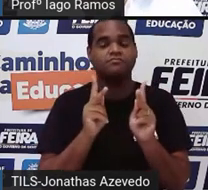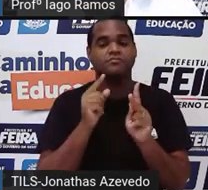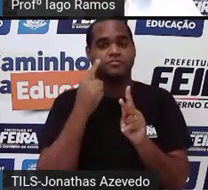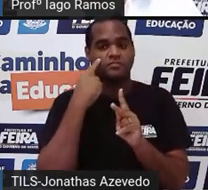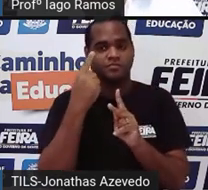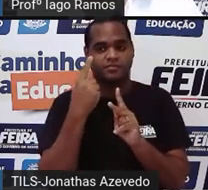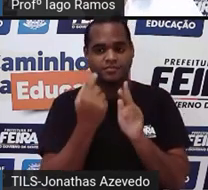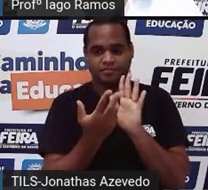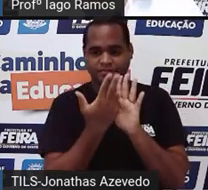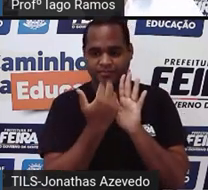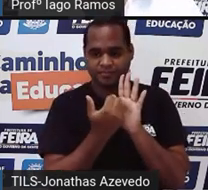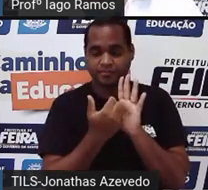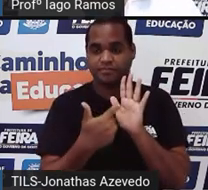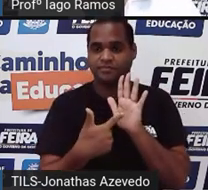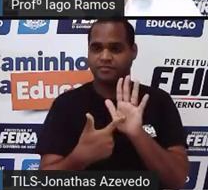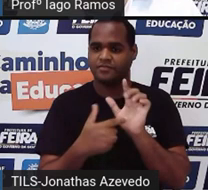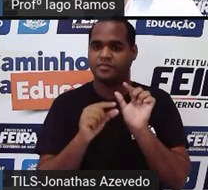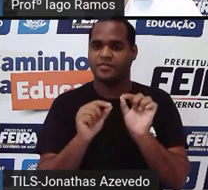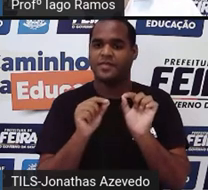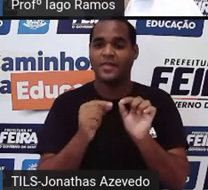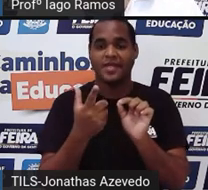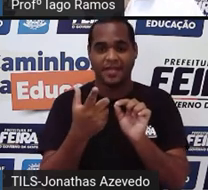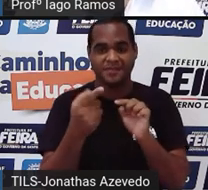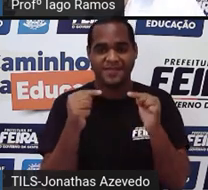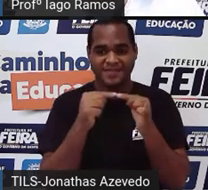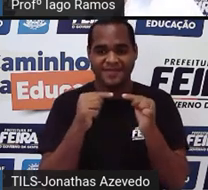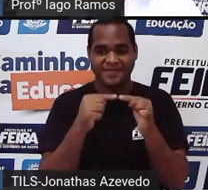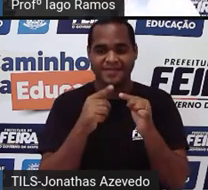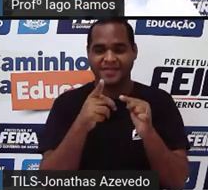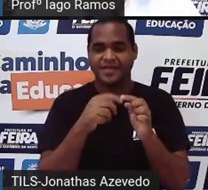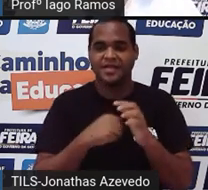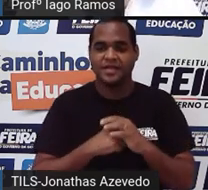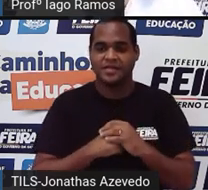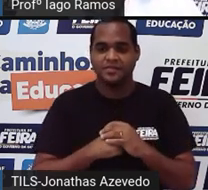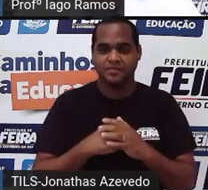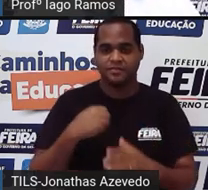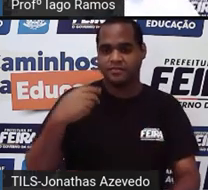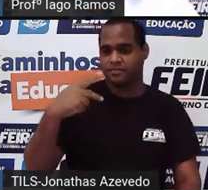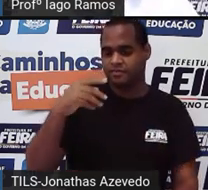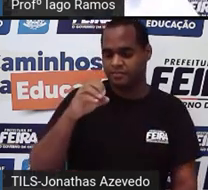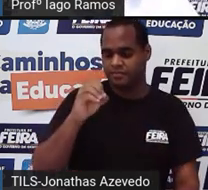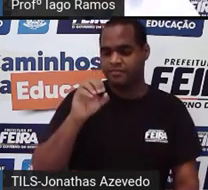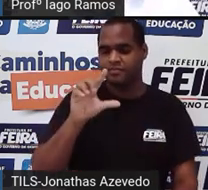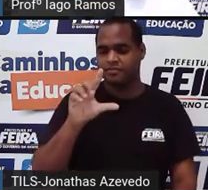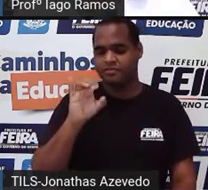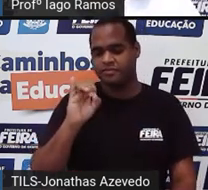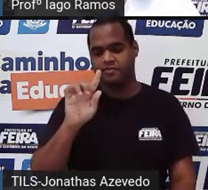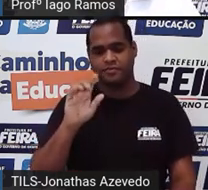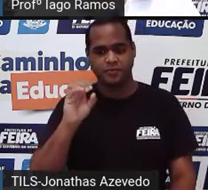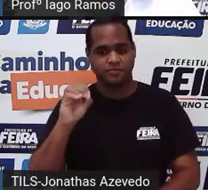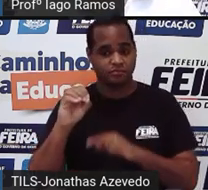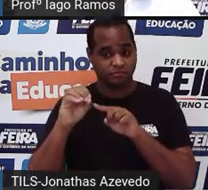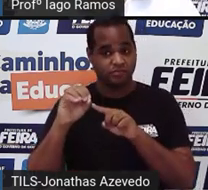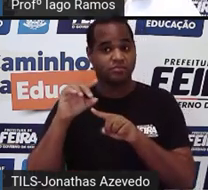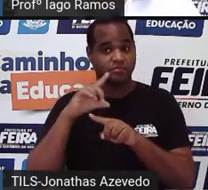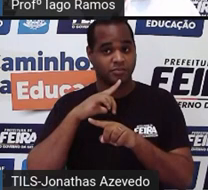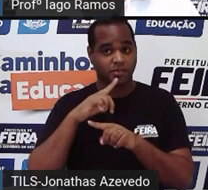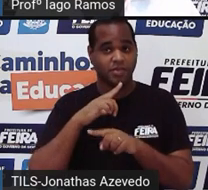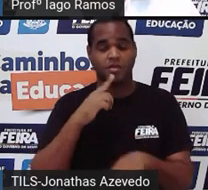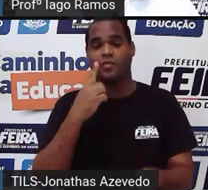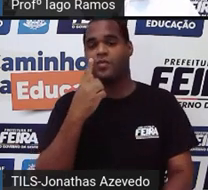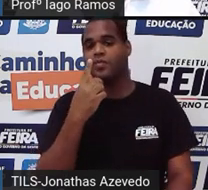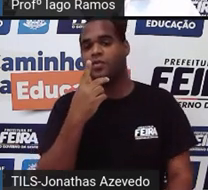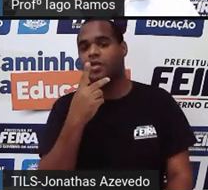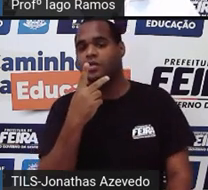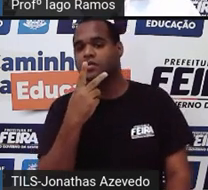figura vai ser essa aqui, ó. Tá? É um polígono que tem ali um, dois,